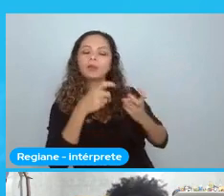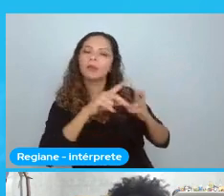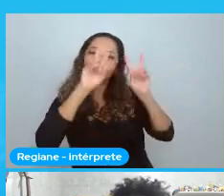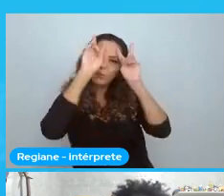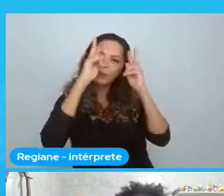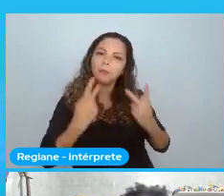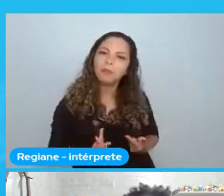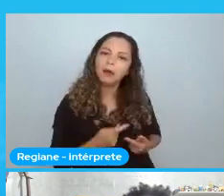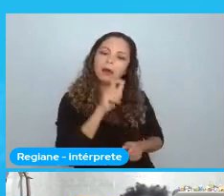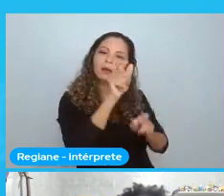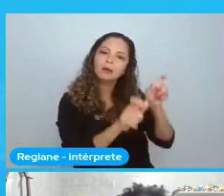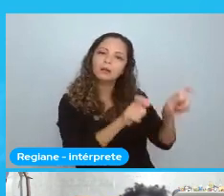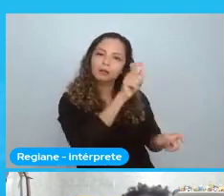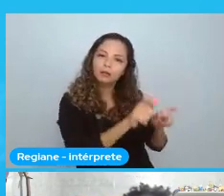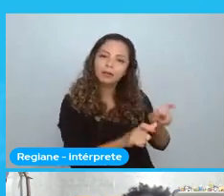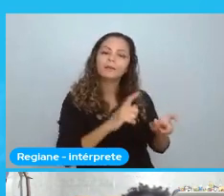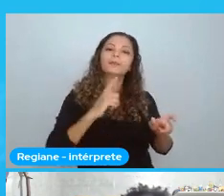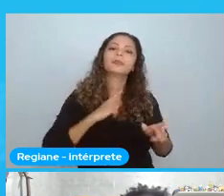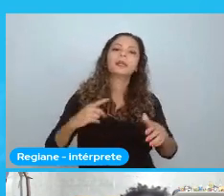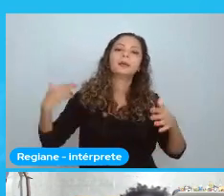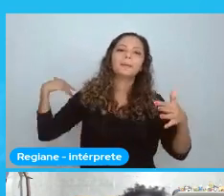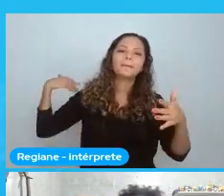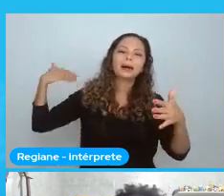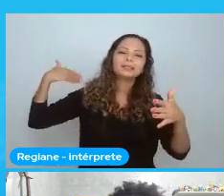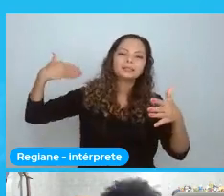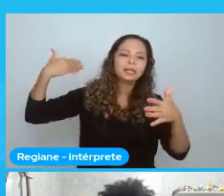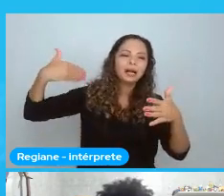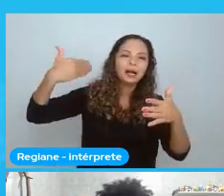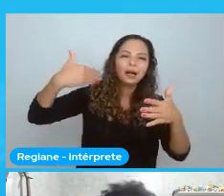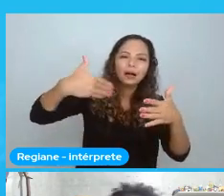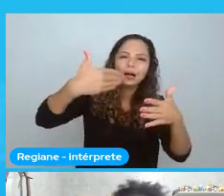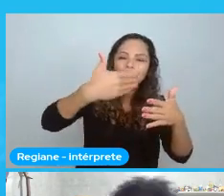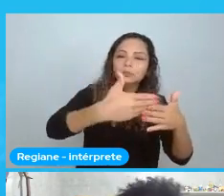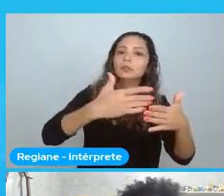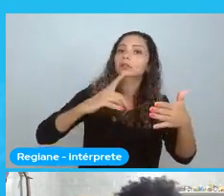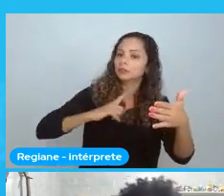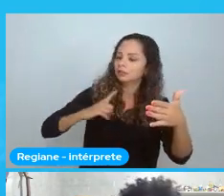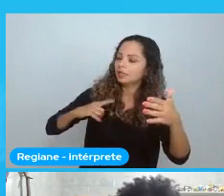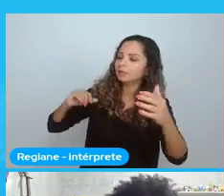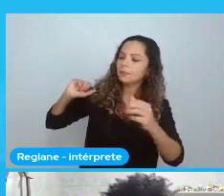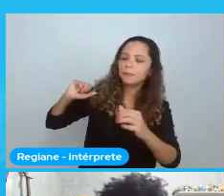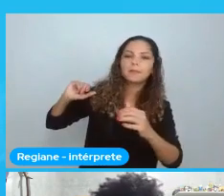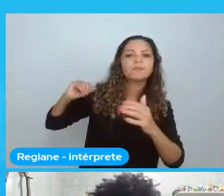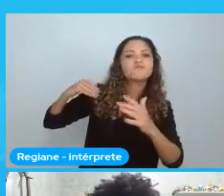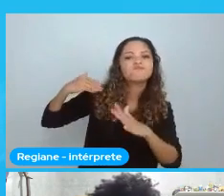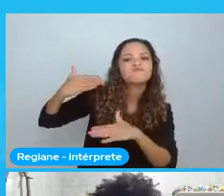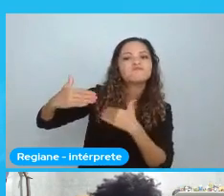Se modificando. Se modificando não. Se modernizando. Mas sempre presente.